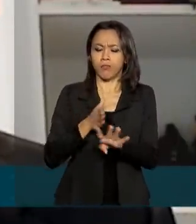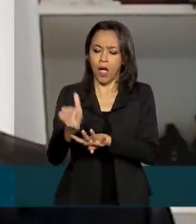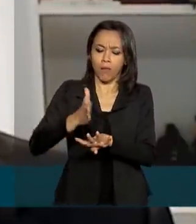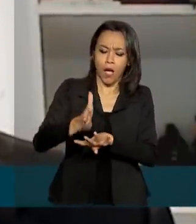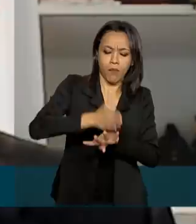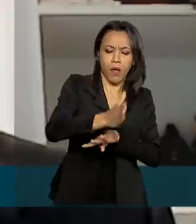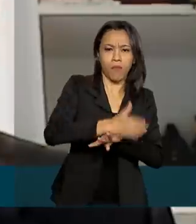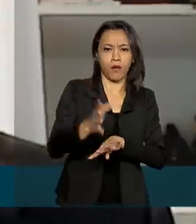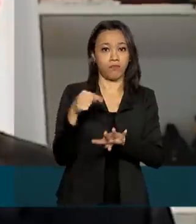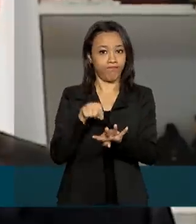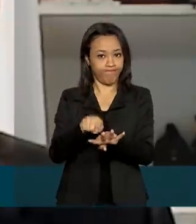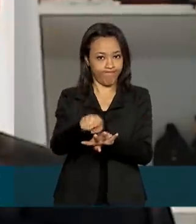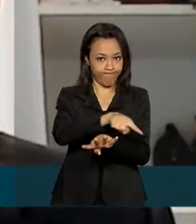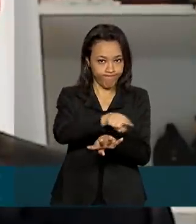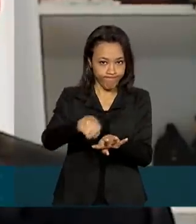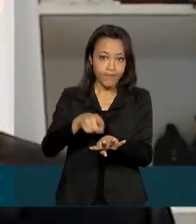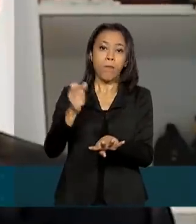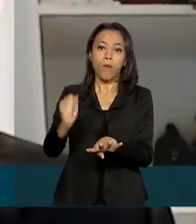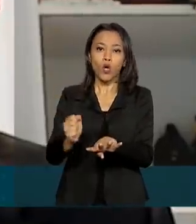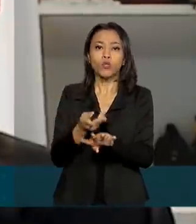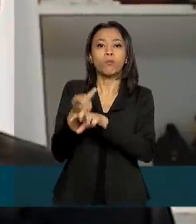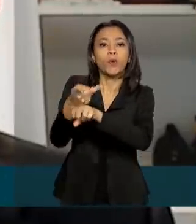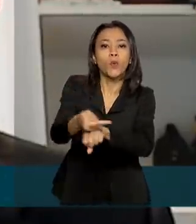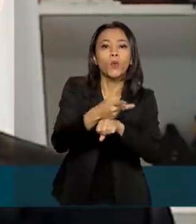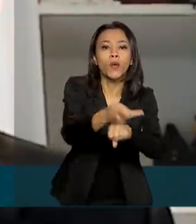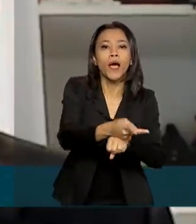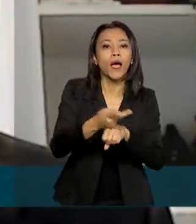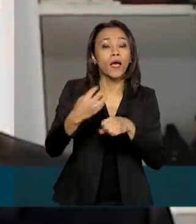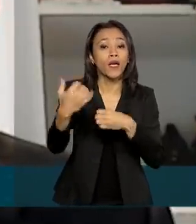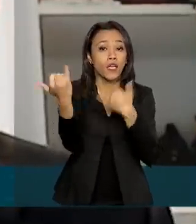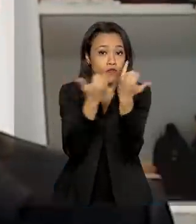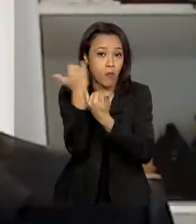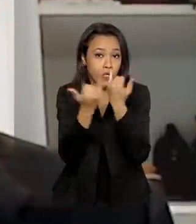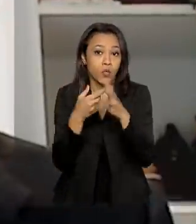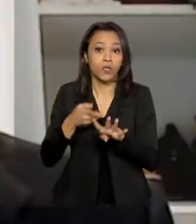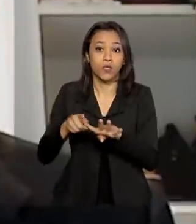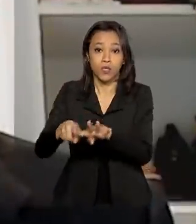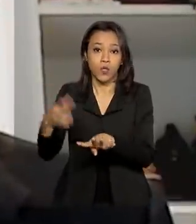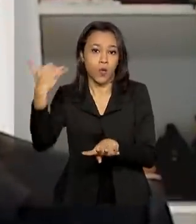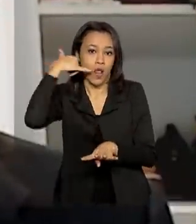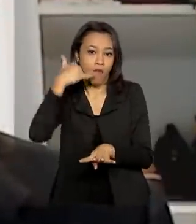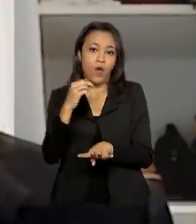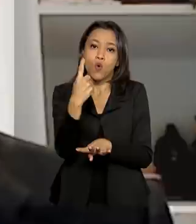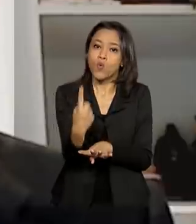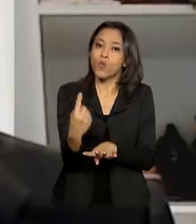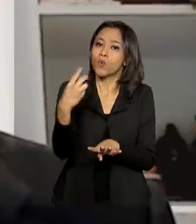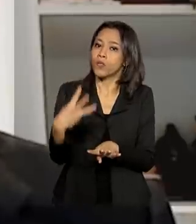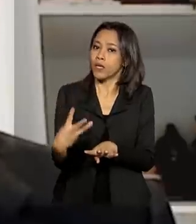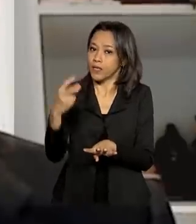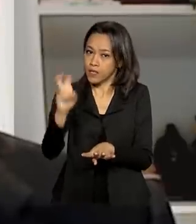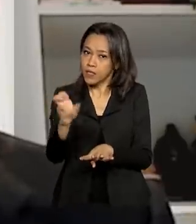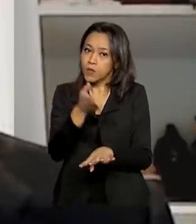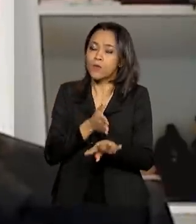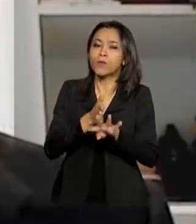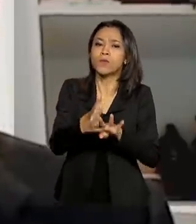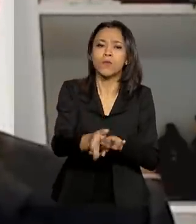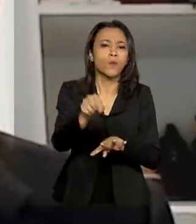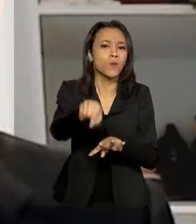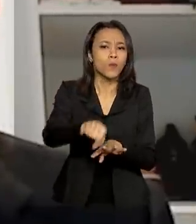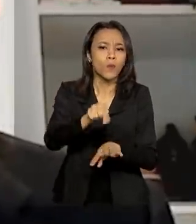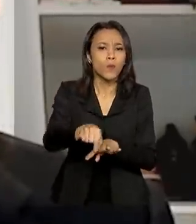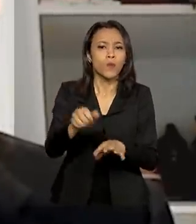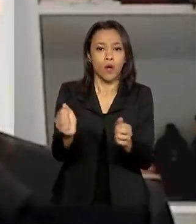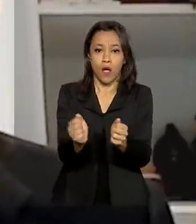procurar informações sobre o seu benefício. O canal do telefone 135, o canal do